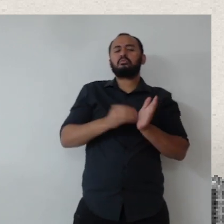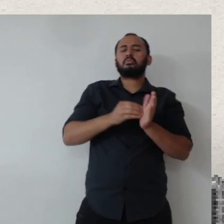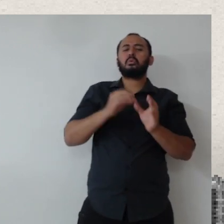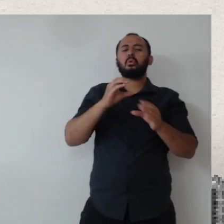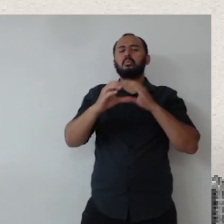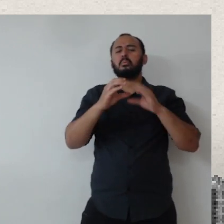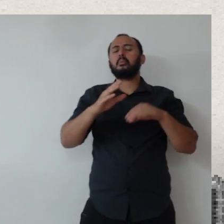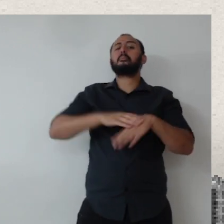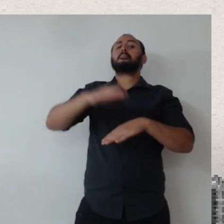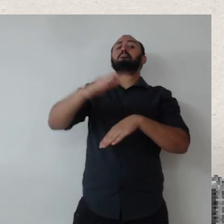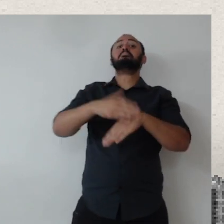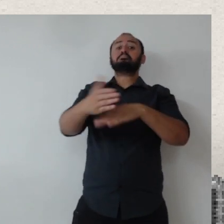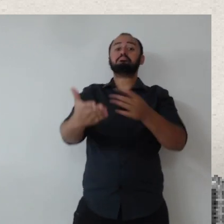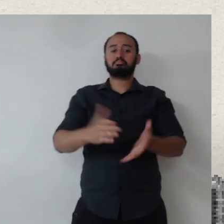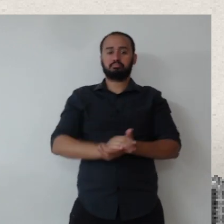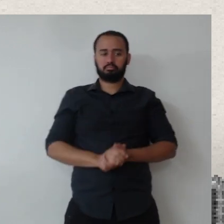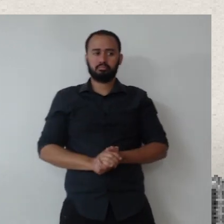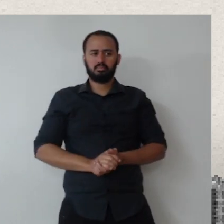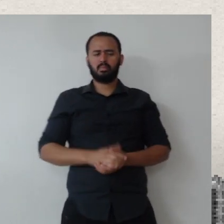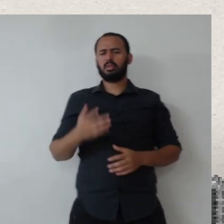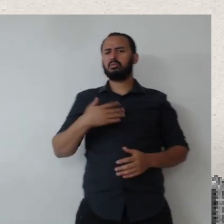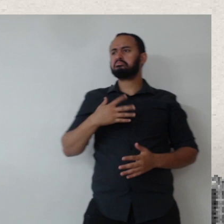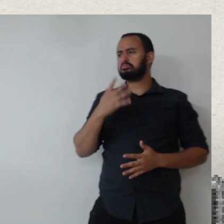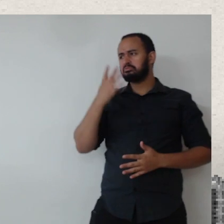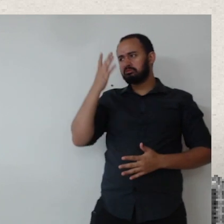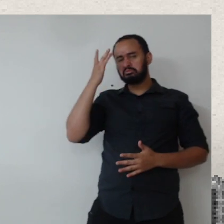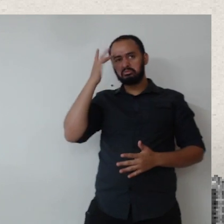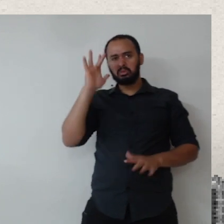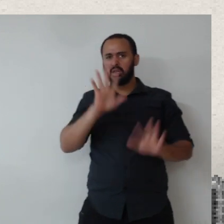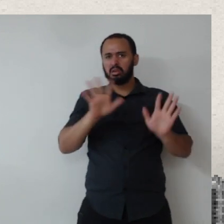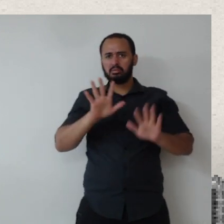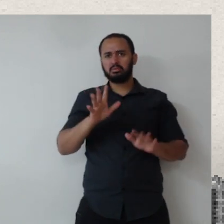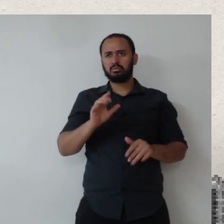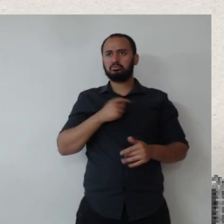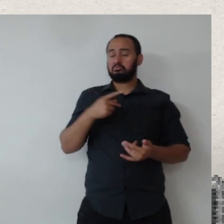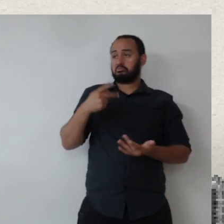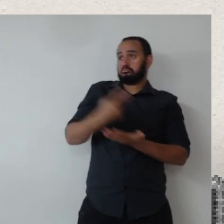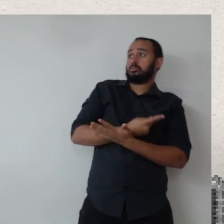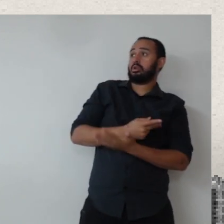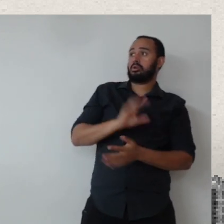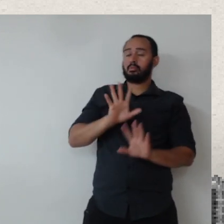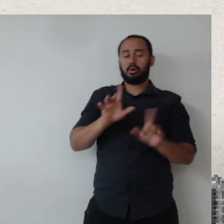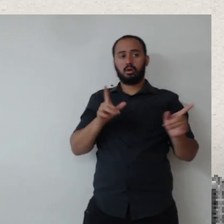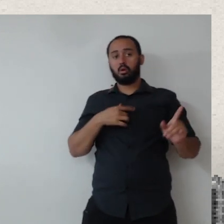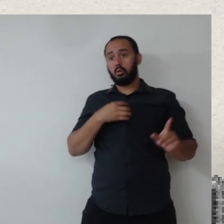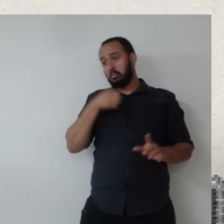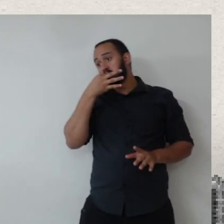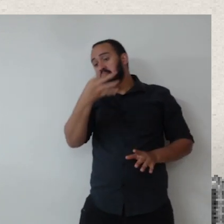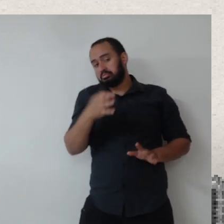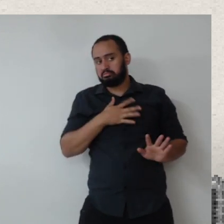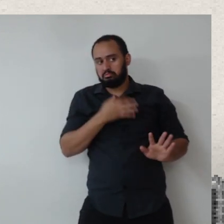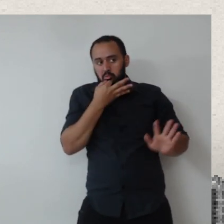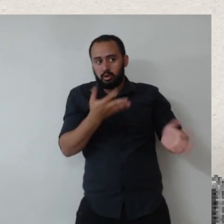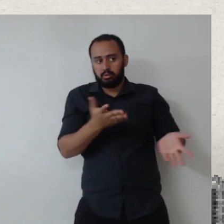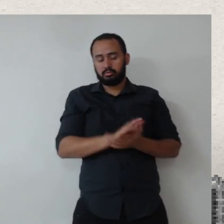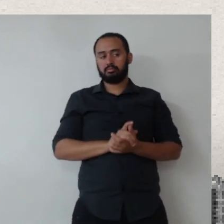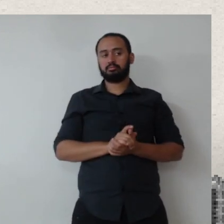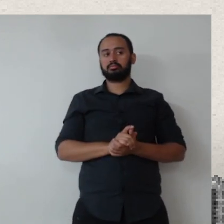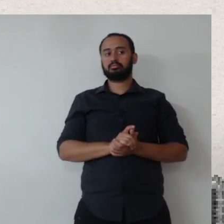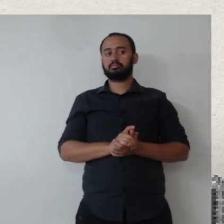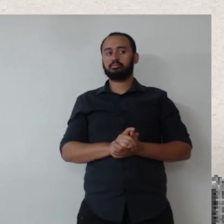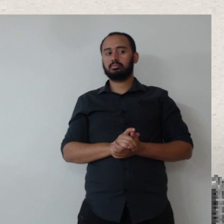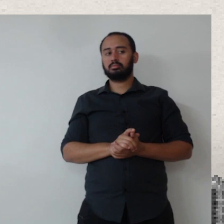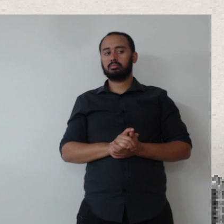comunicar um pouco mais, eu penso isso também, não sei se eu estou enganado, se vocês pensam a mesma coisa, mas é um ponto de vista. sim,